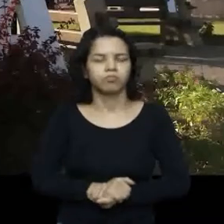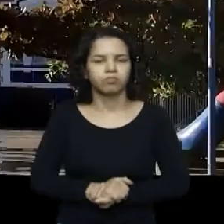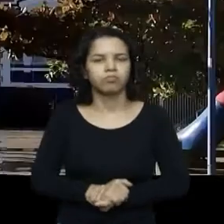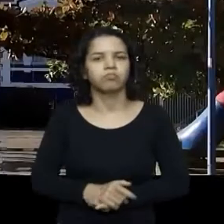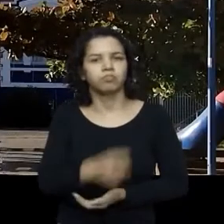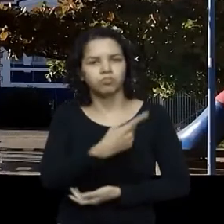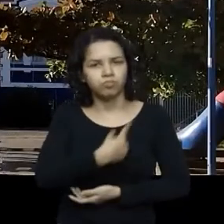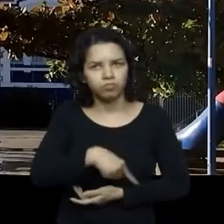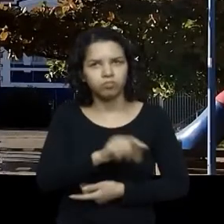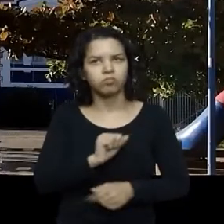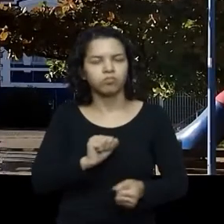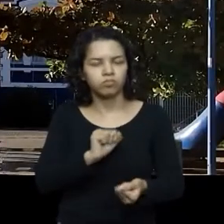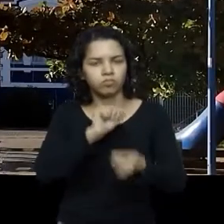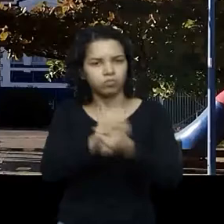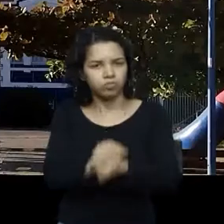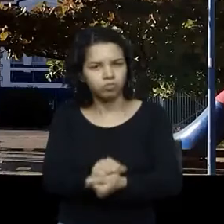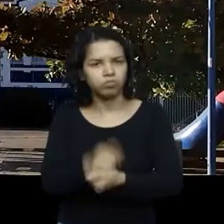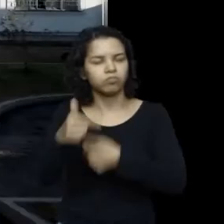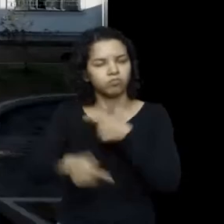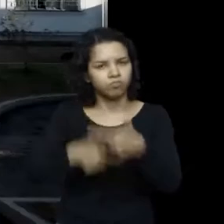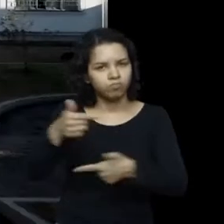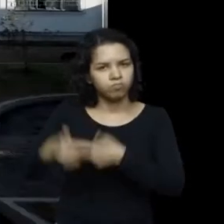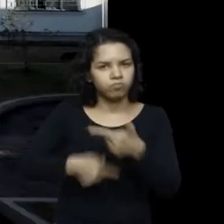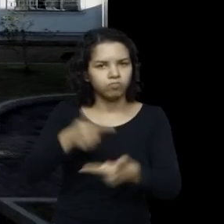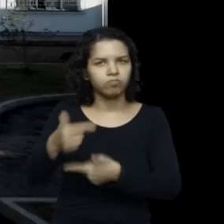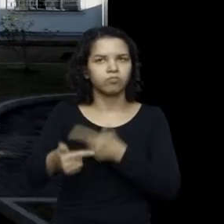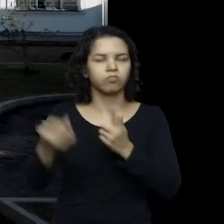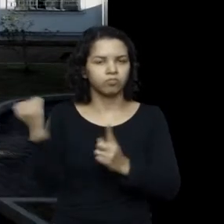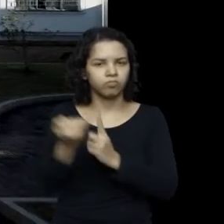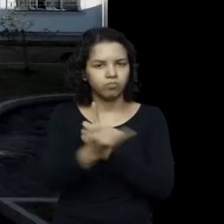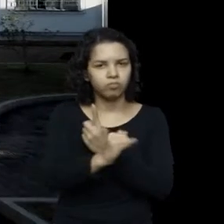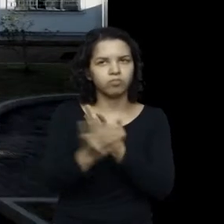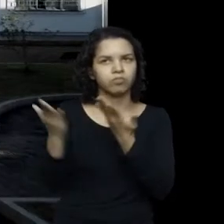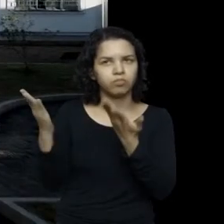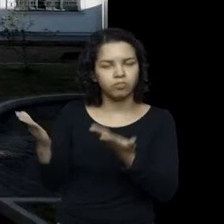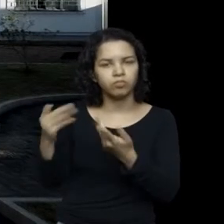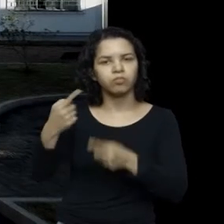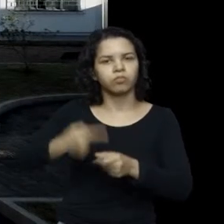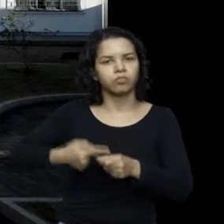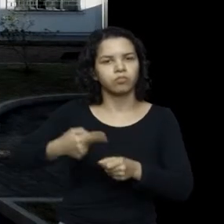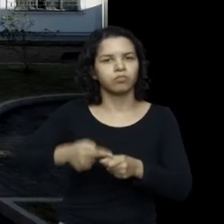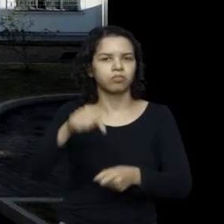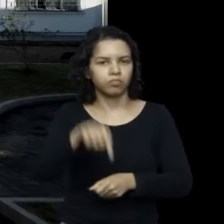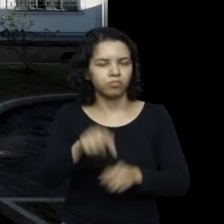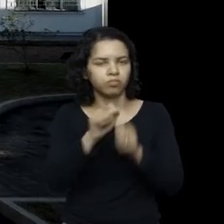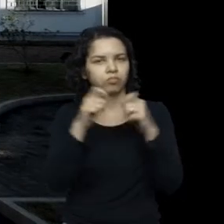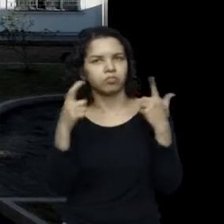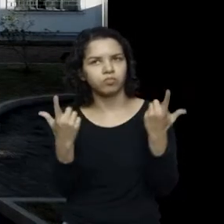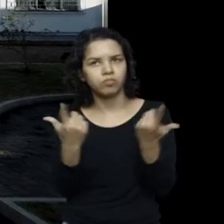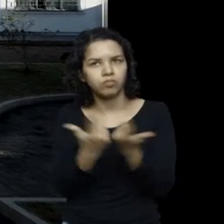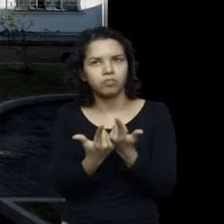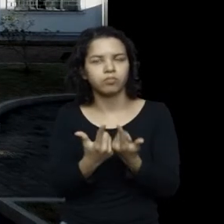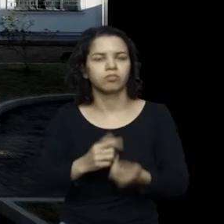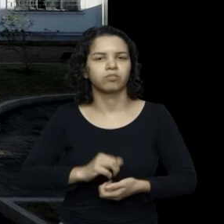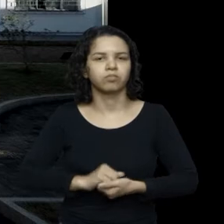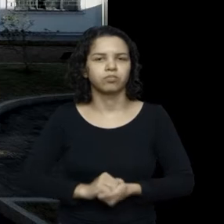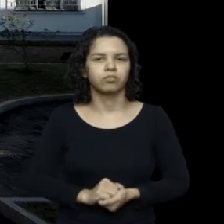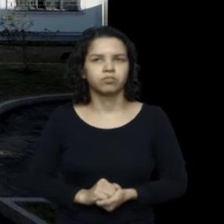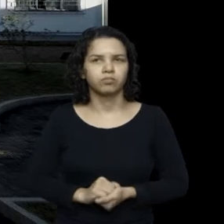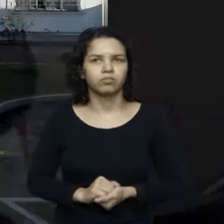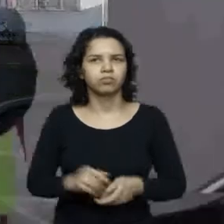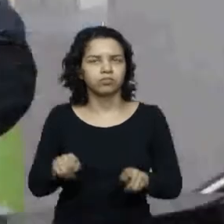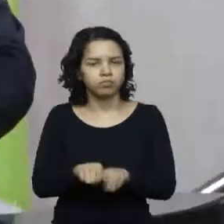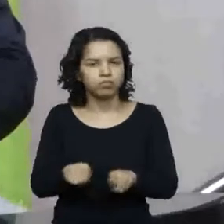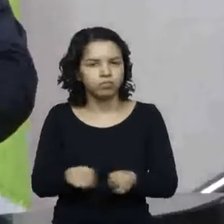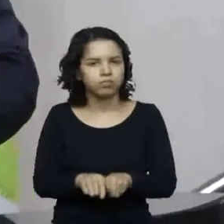e para ser porta-voz desse município e dessa região aqui na Lesc, junto ao governo do Estado. Falando em visita